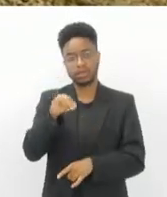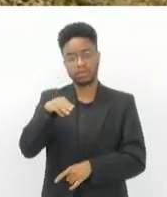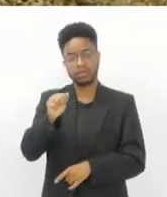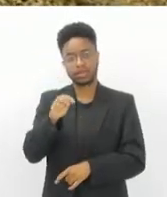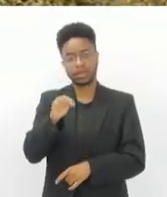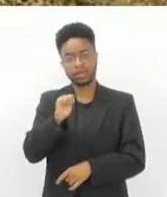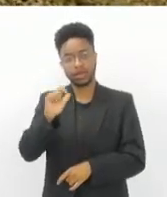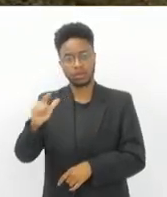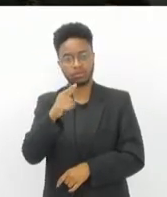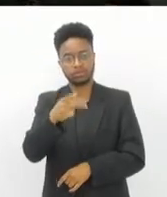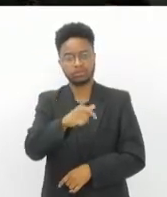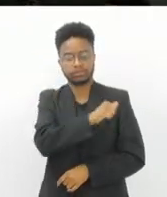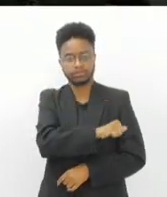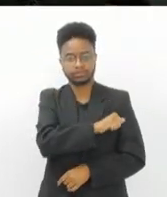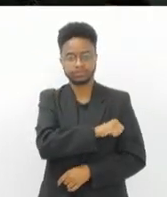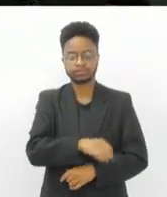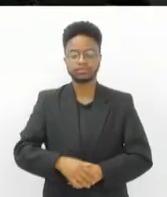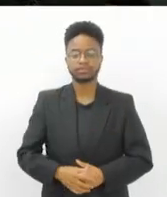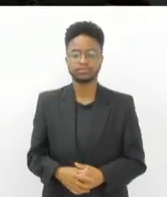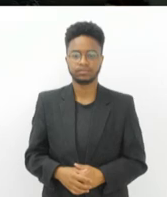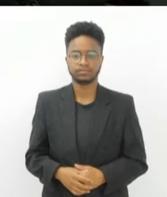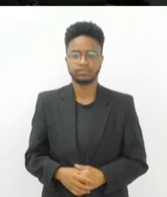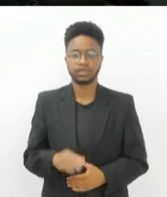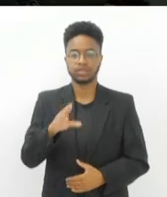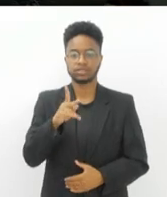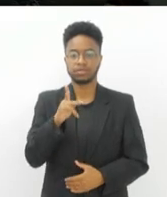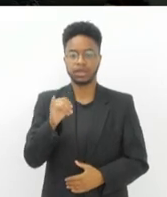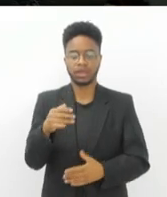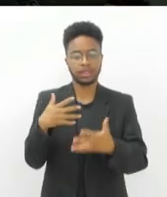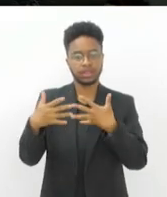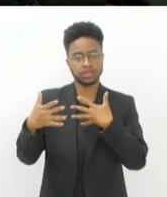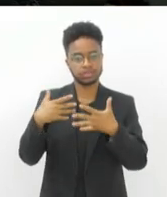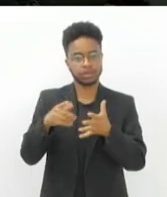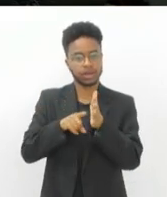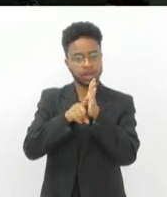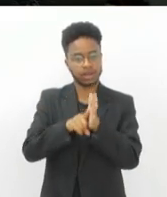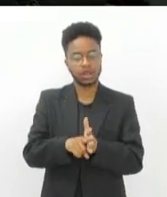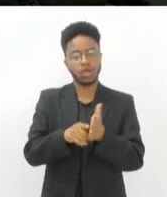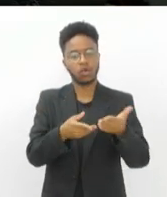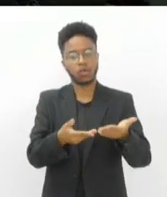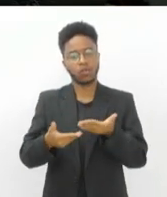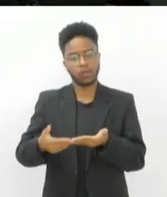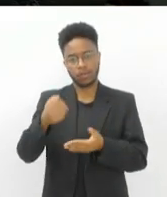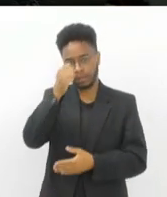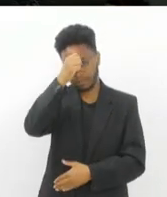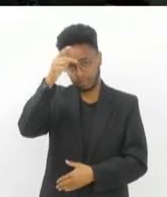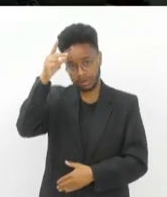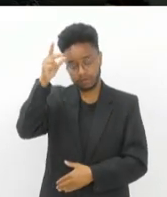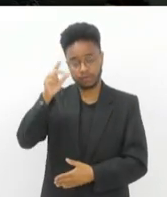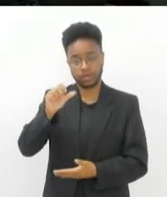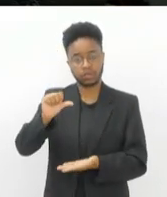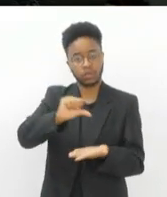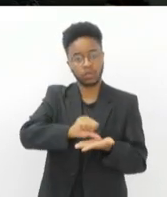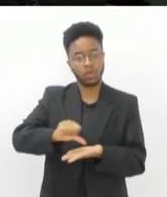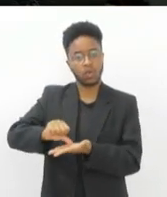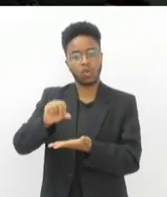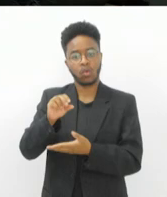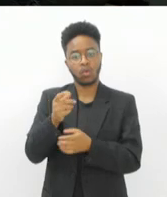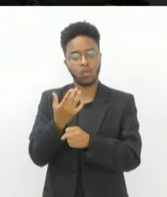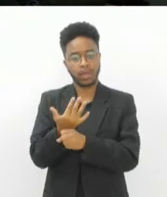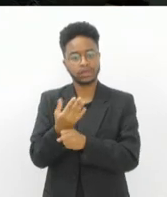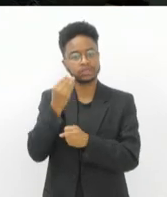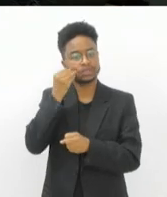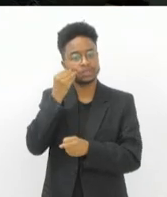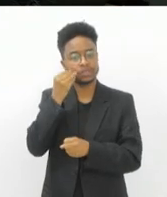de Janeiro. A CPI da Transparência vai convocar o prefeito dos campos da UERJ para tentar obter